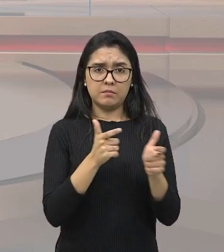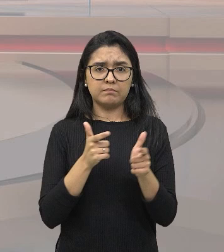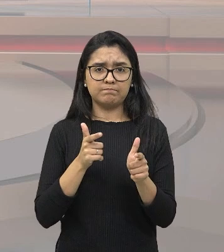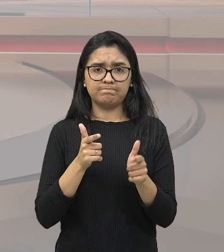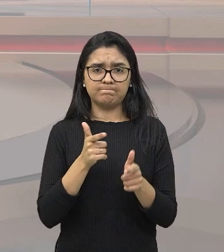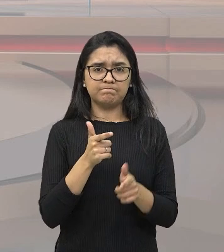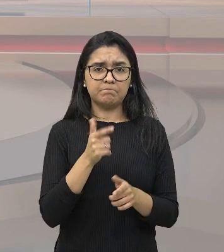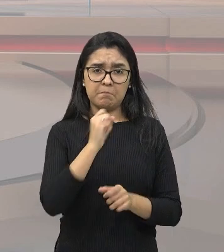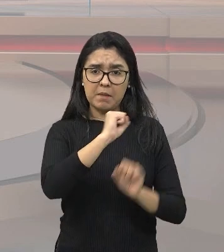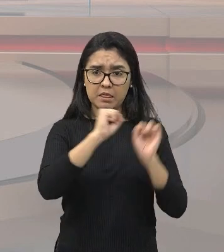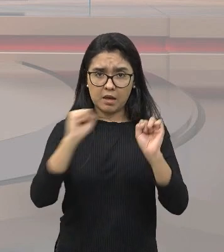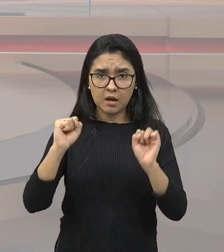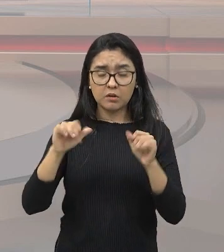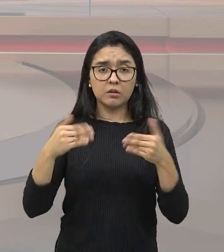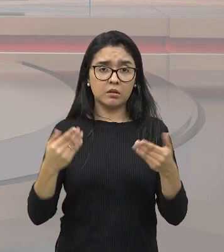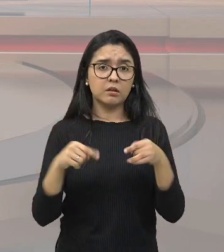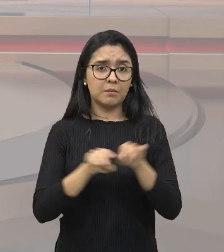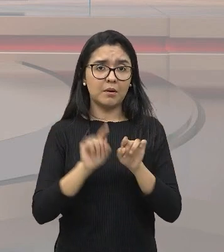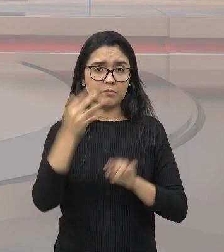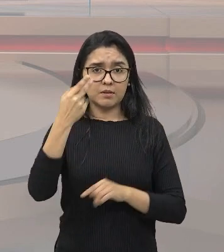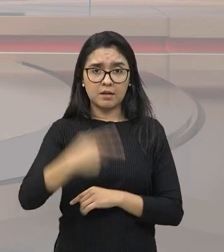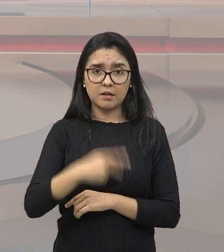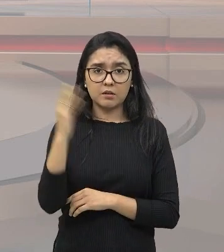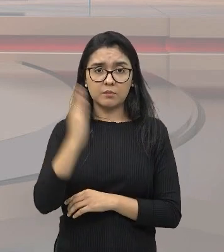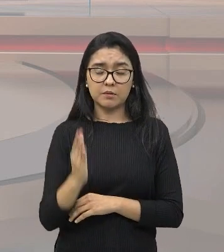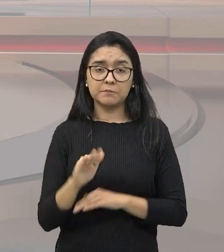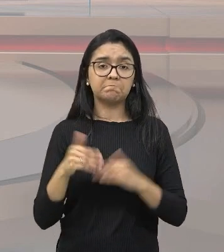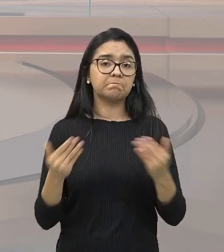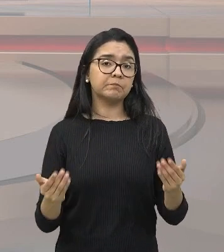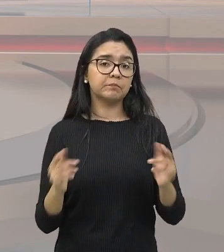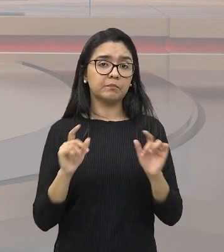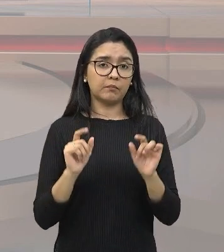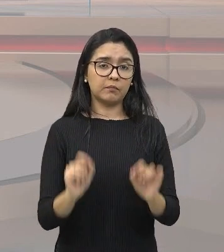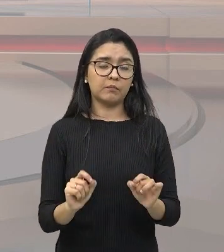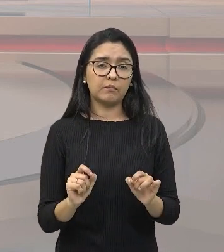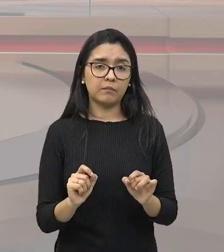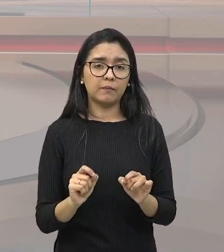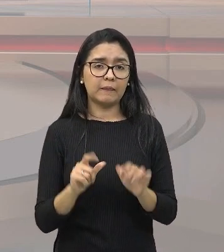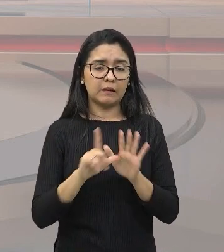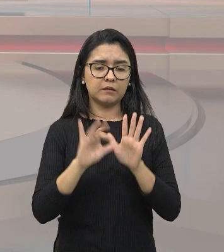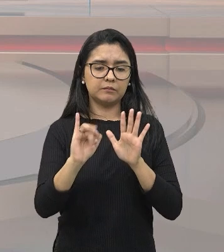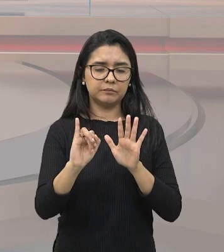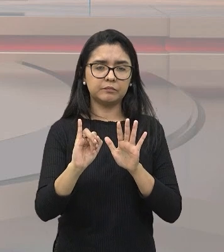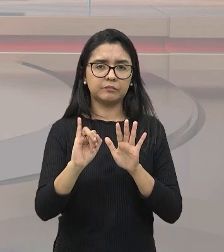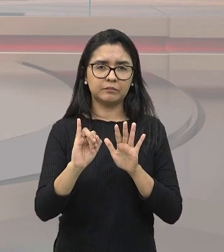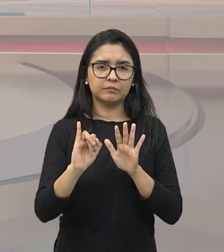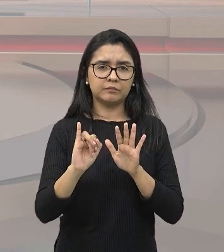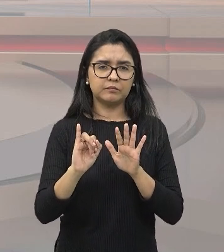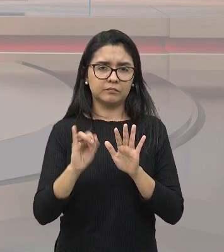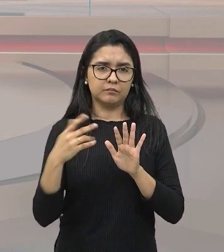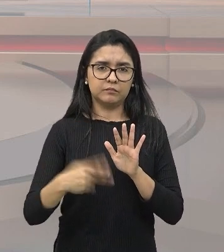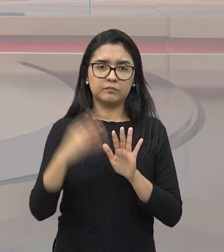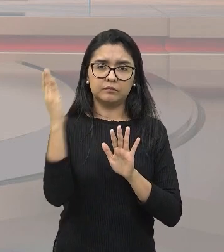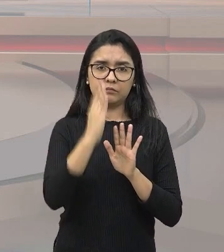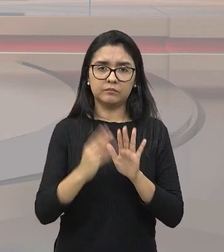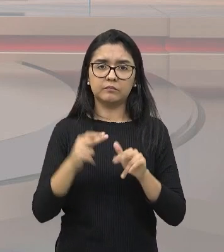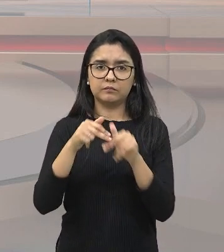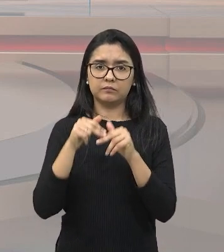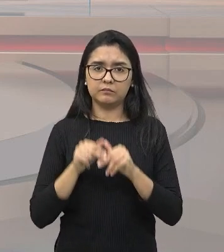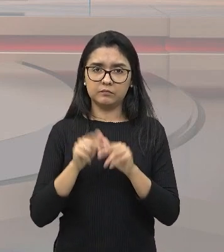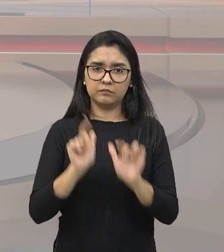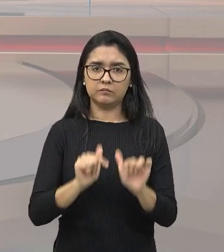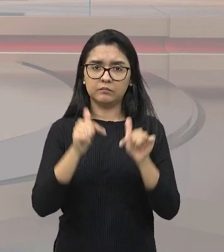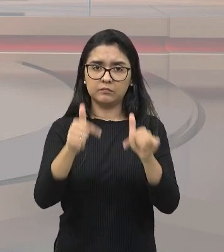senhores que também acontecessem no Brasil. Então, de certa forma, as leis que passaram aqui no Brasil por conta do movimento